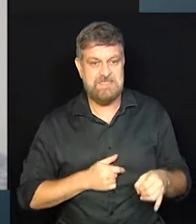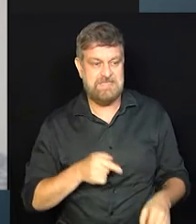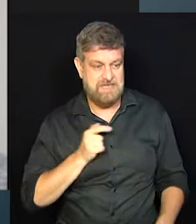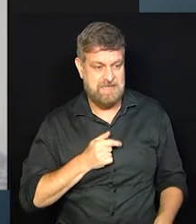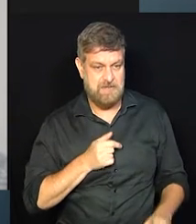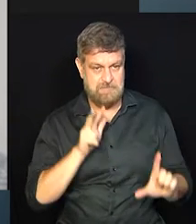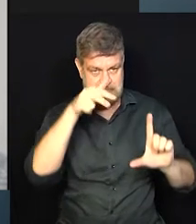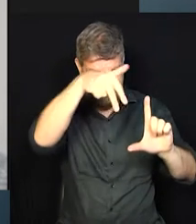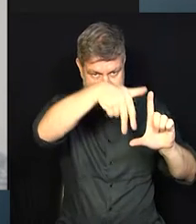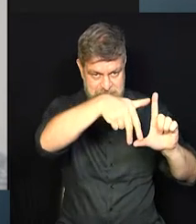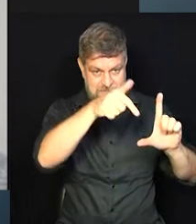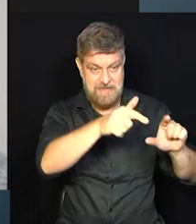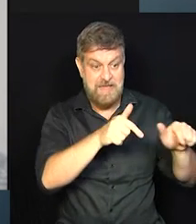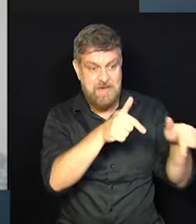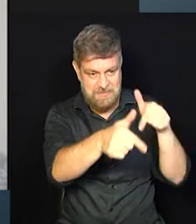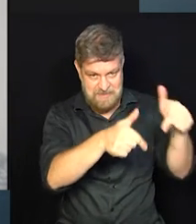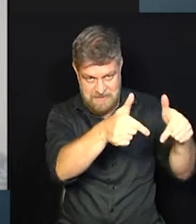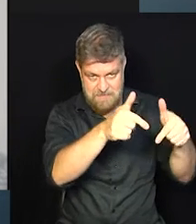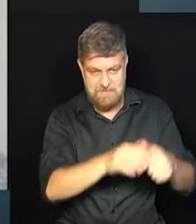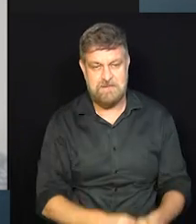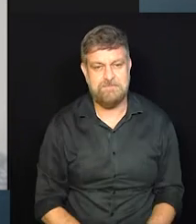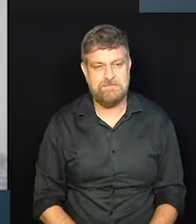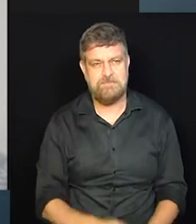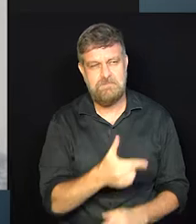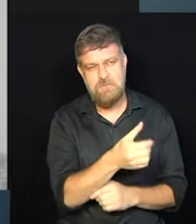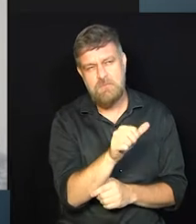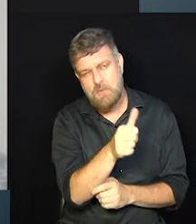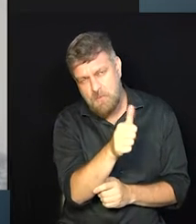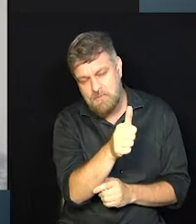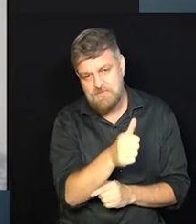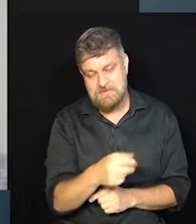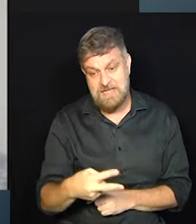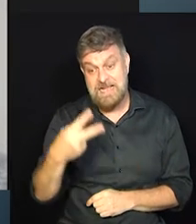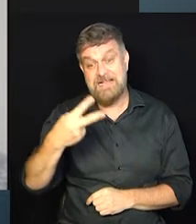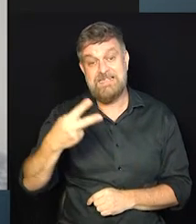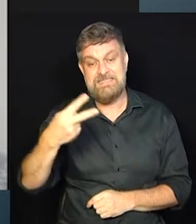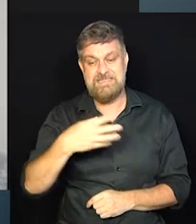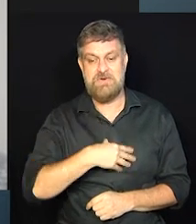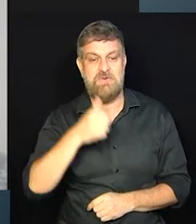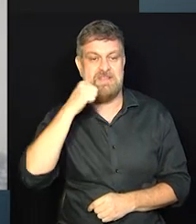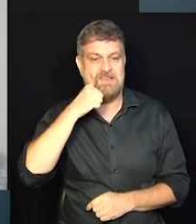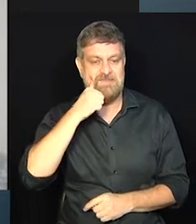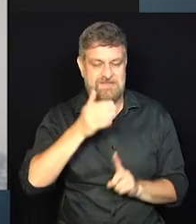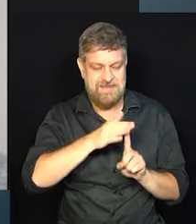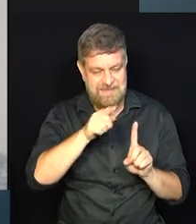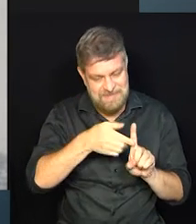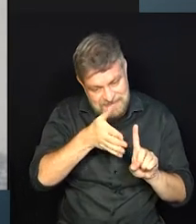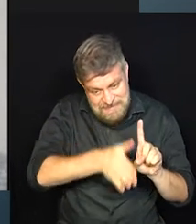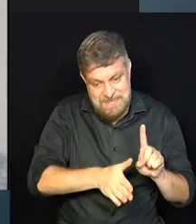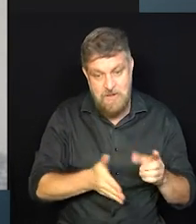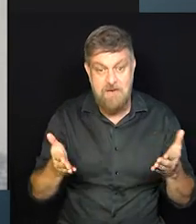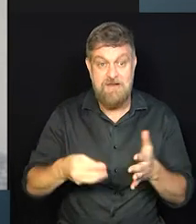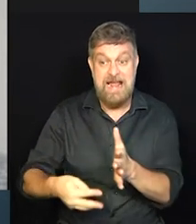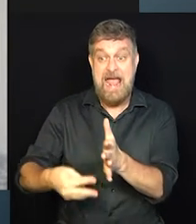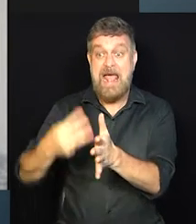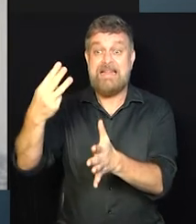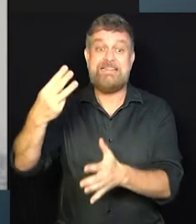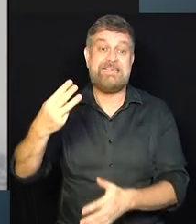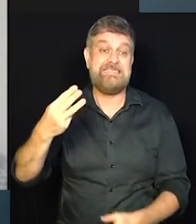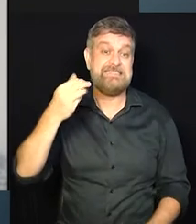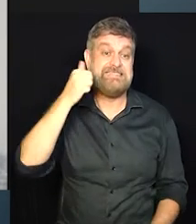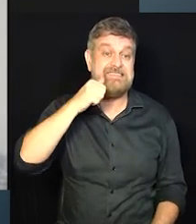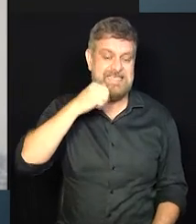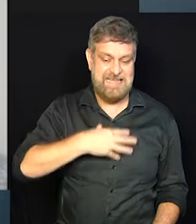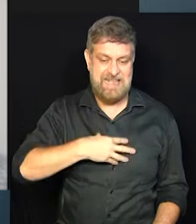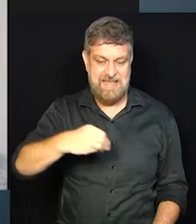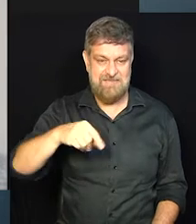2011, quando a minha segunda filha nasceu. Agora, vai fazer um aninho a minha terceira filha. Agora, eu fui para o mundo das lojas,